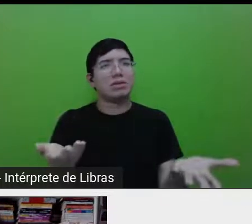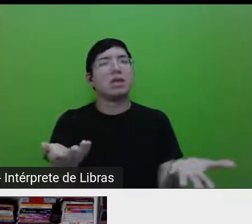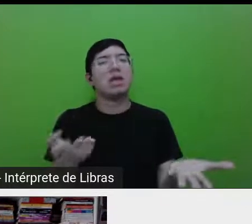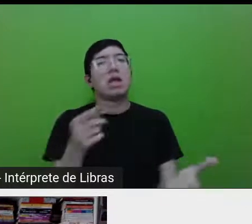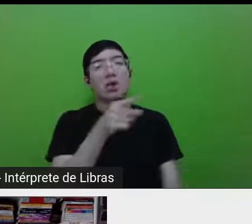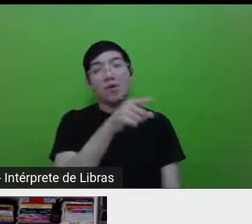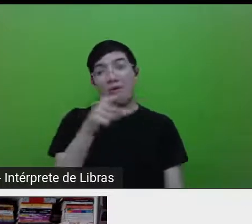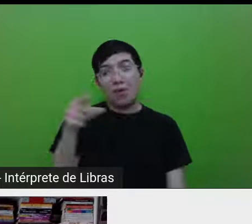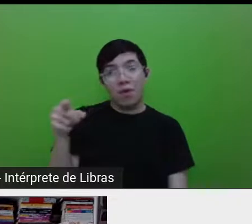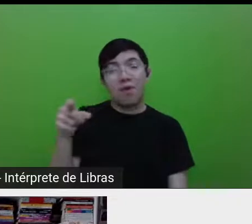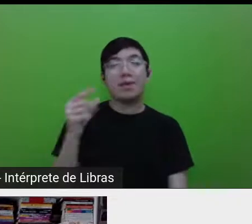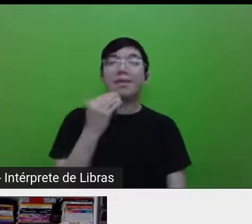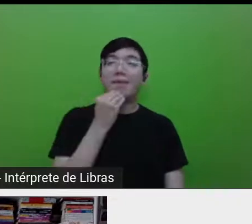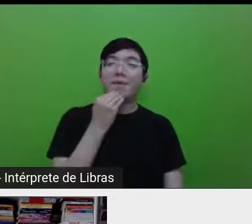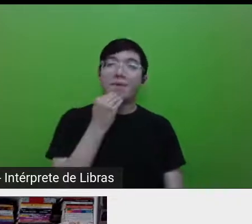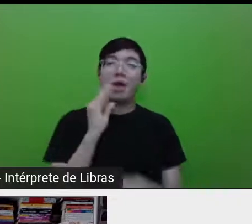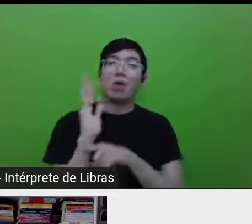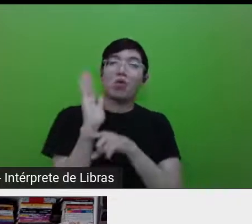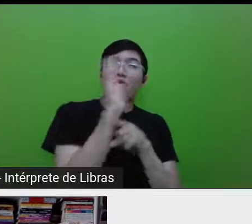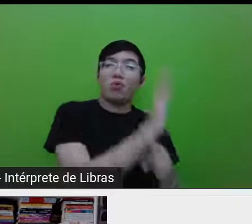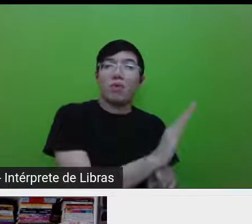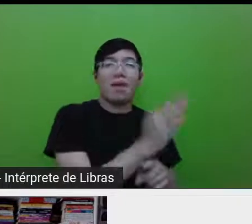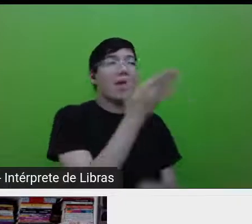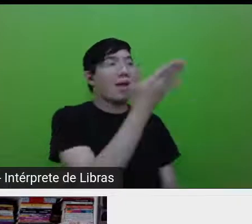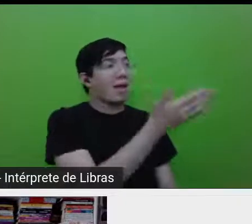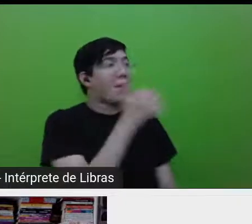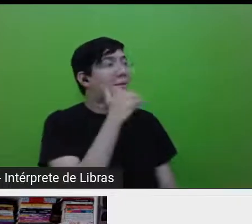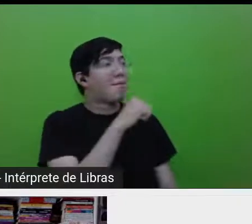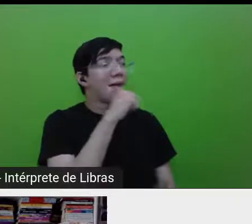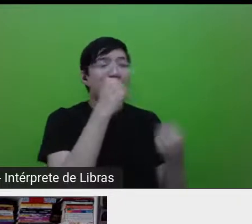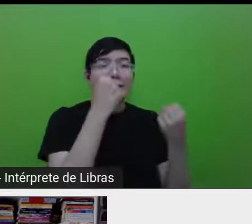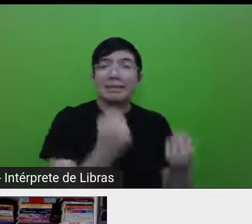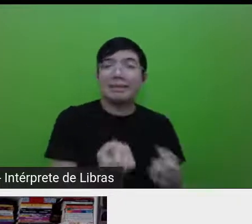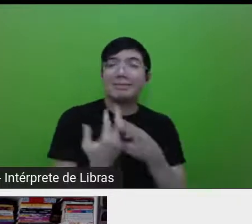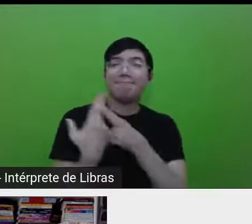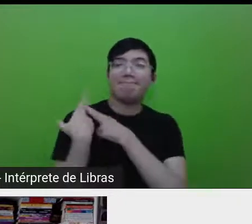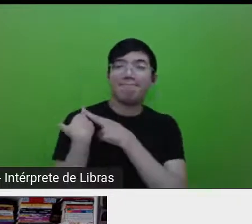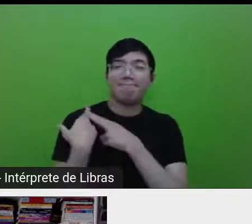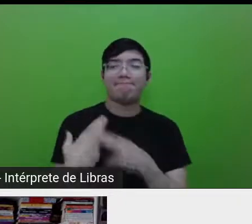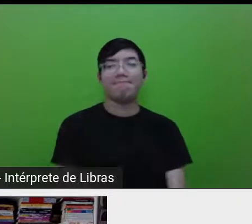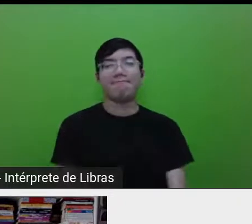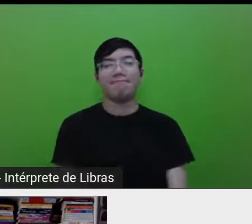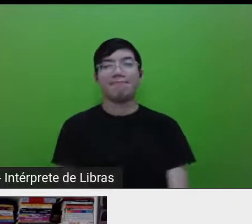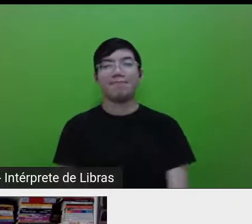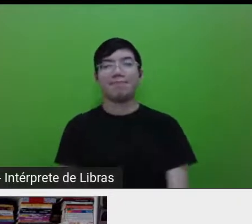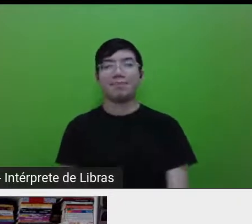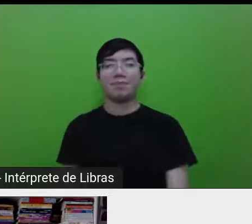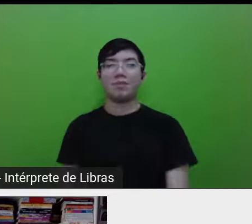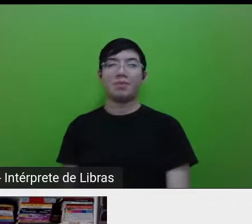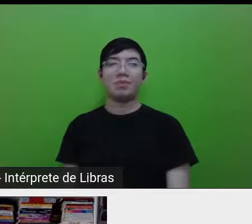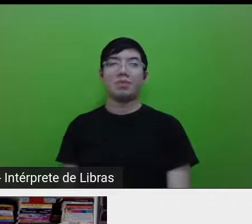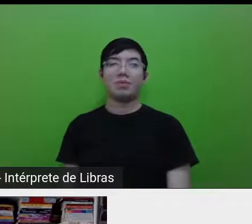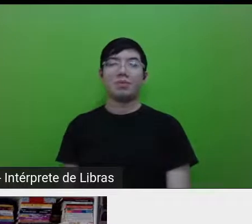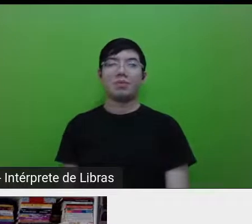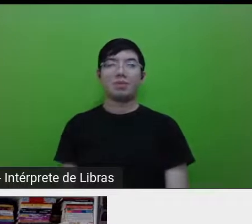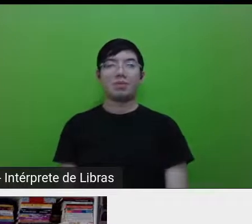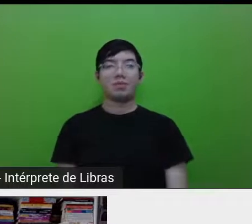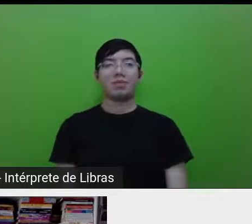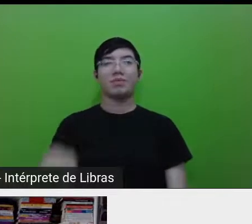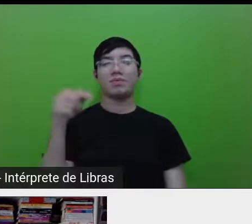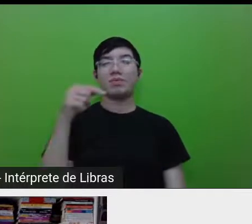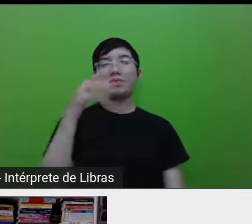alguma forma? Exato, e é tão bacana ver, porque quando alguém vem com uma criança para a